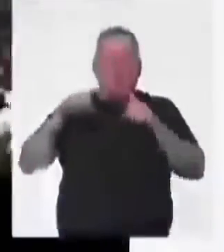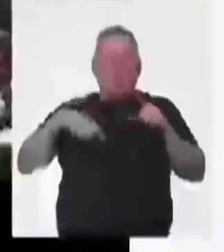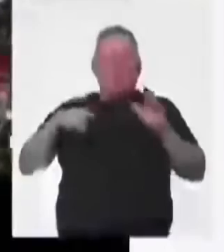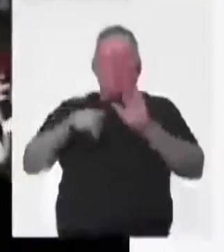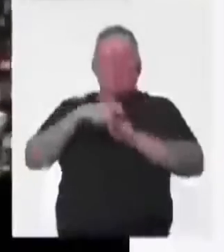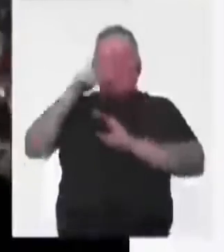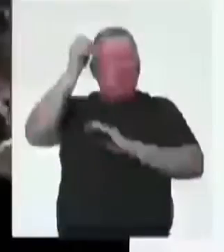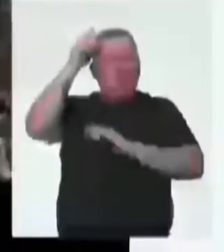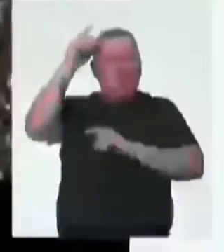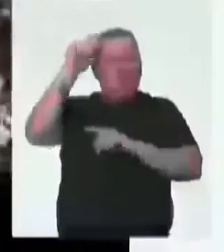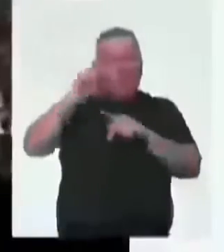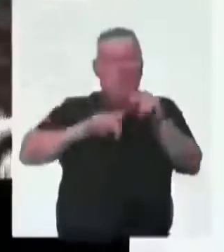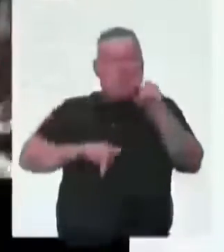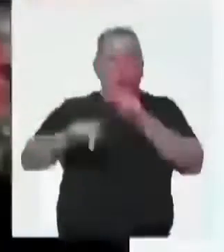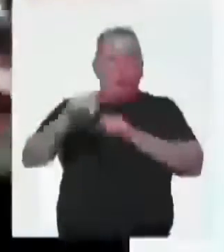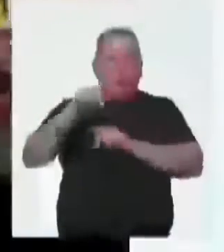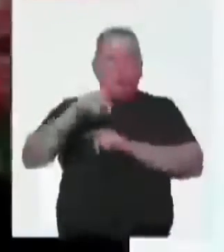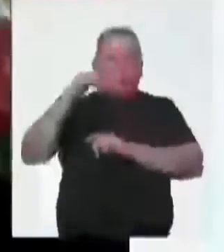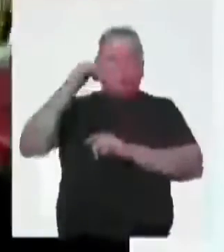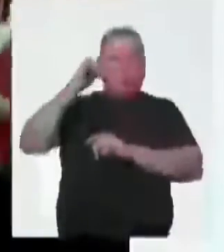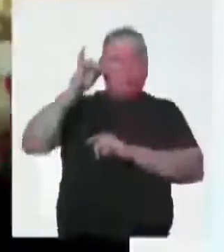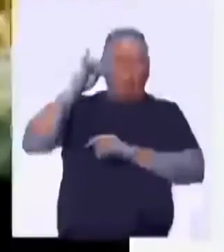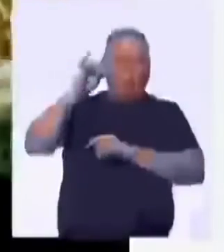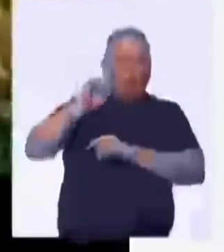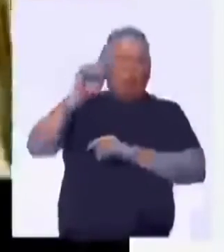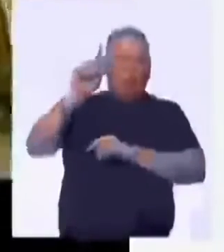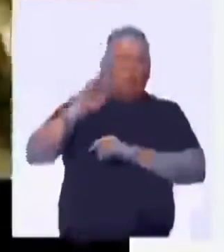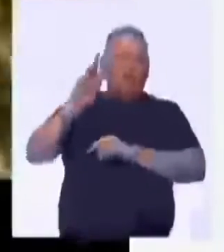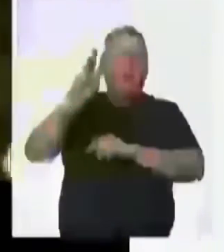de um povo como Bumba-Meoboi do Maranhão.